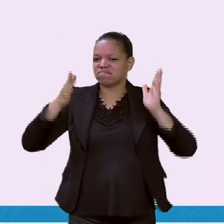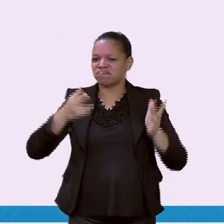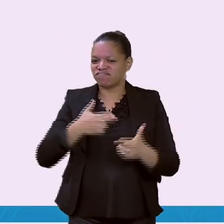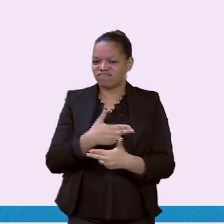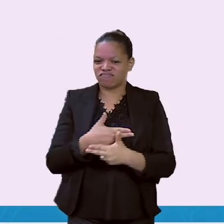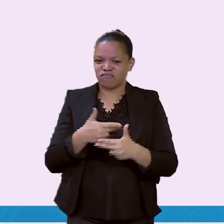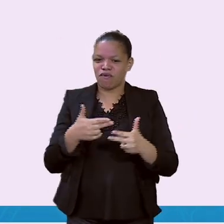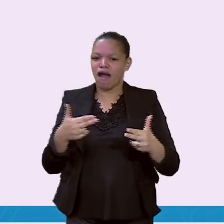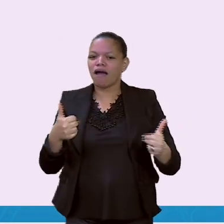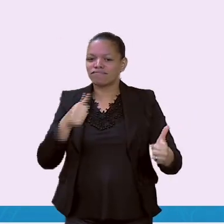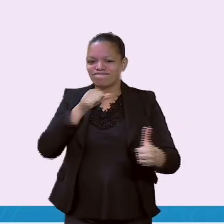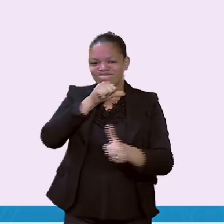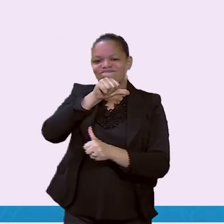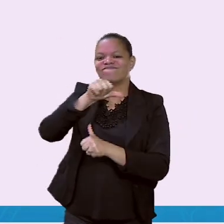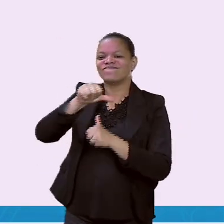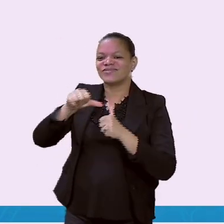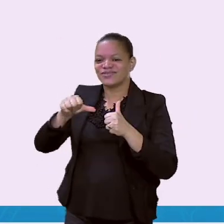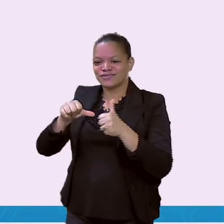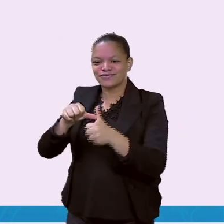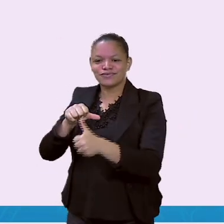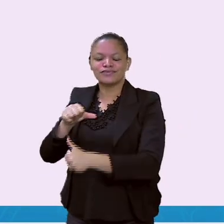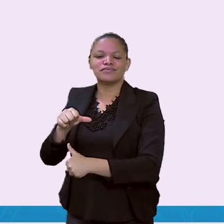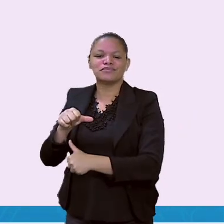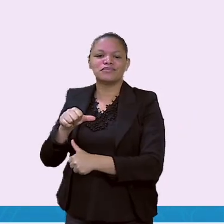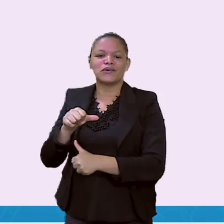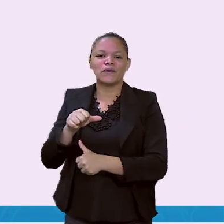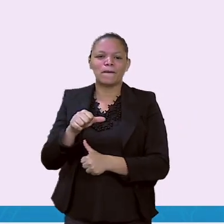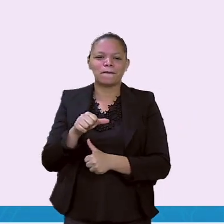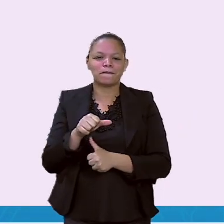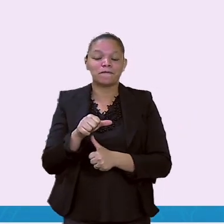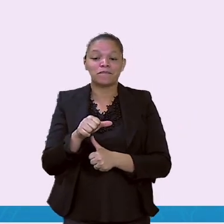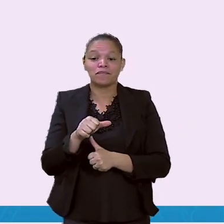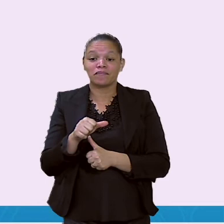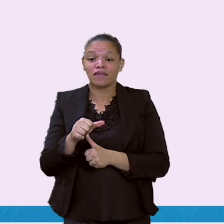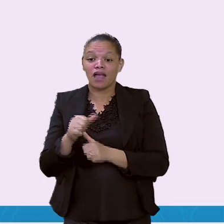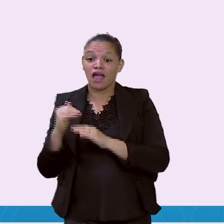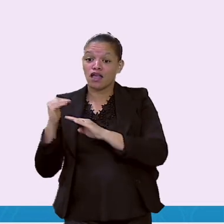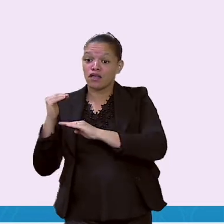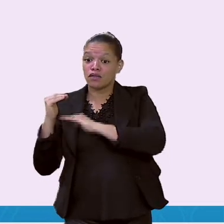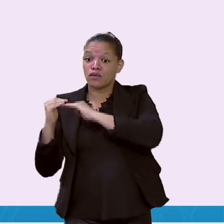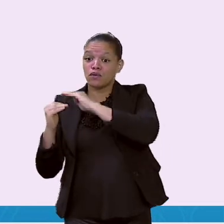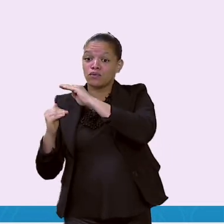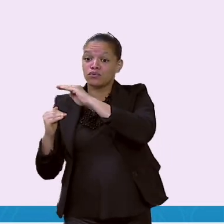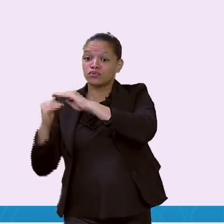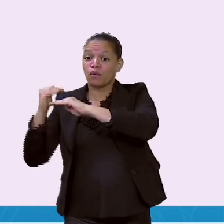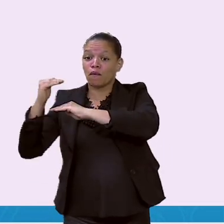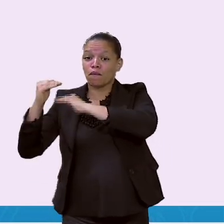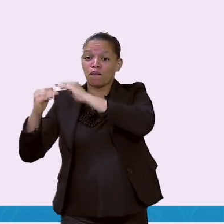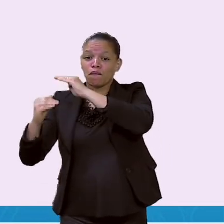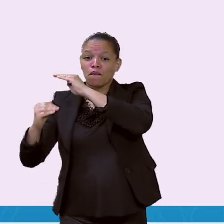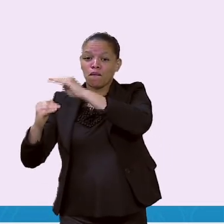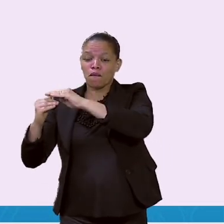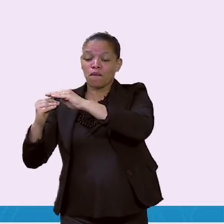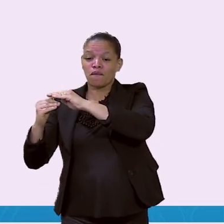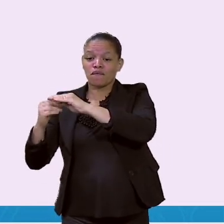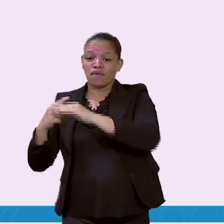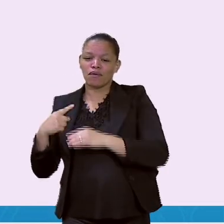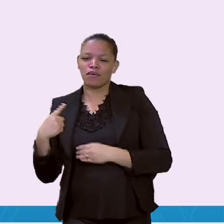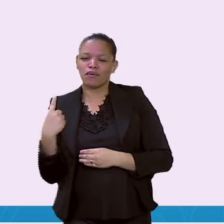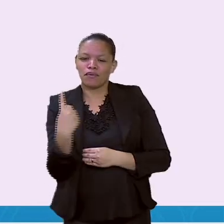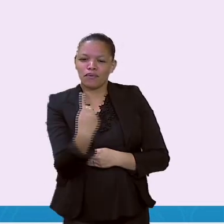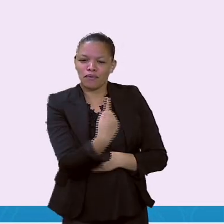grande mudança, não é verdade, estudantes? Pois bem, essa rua foi muito importante para nós.